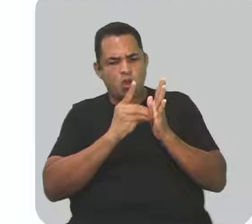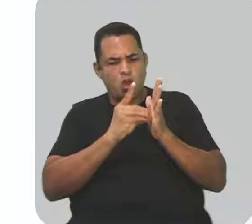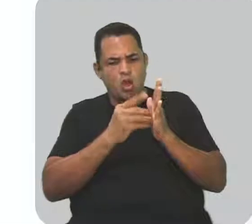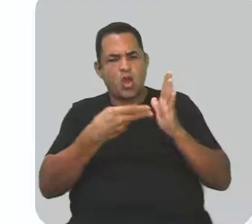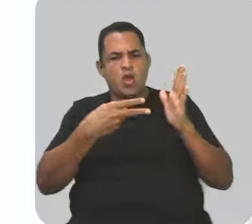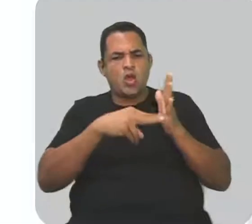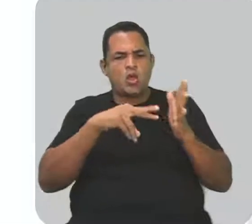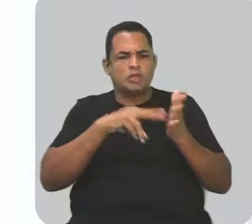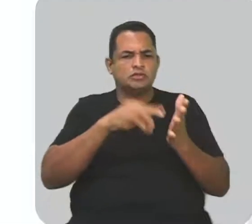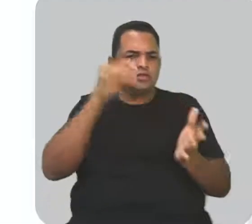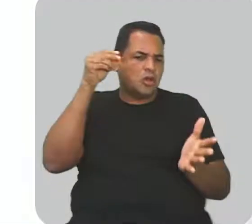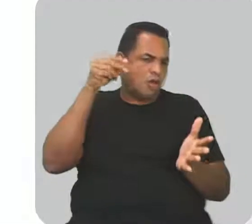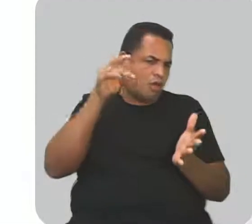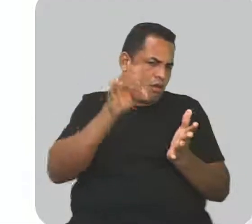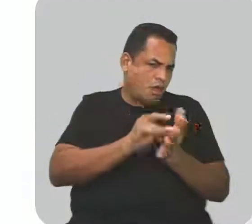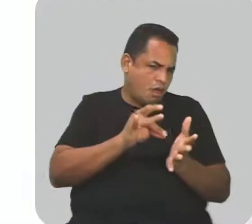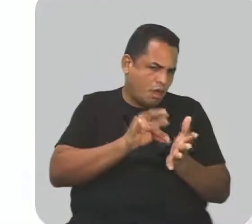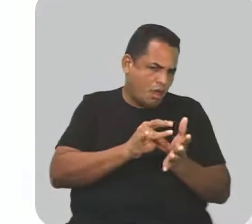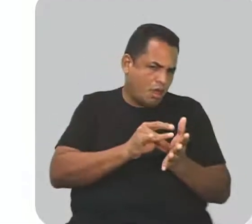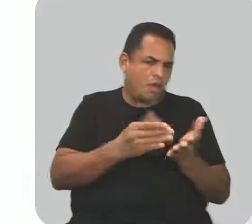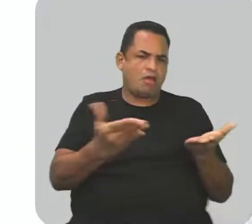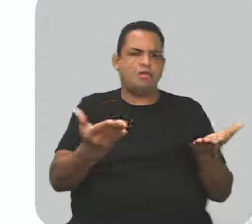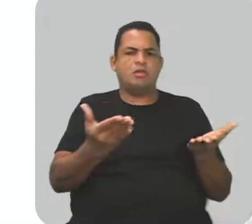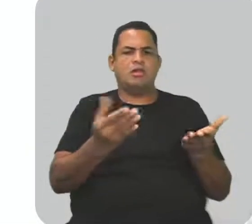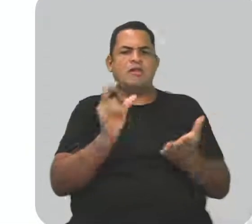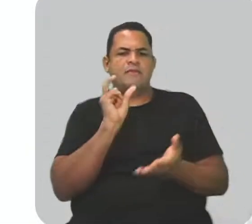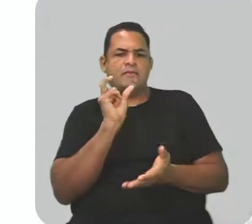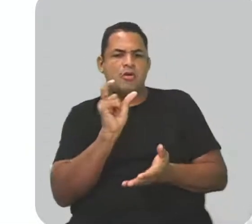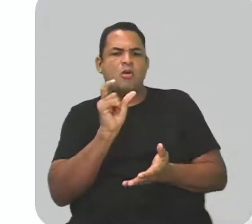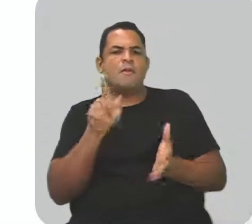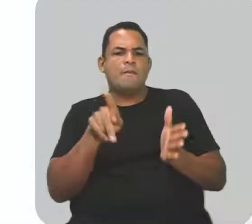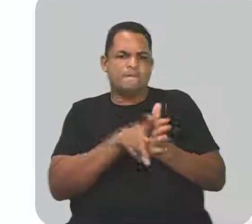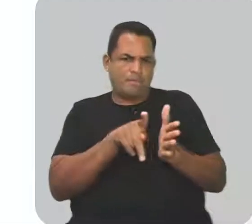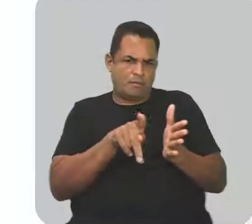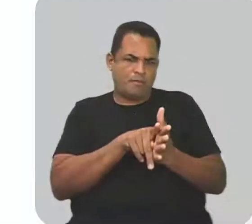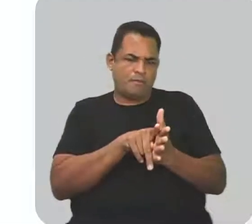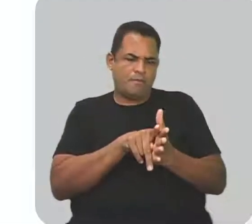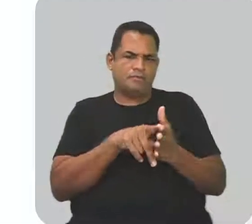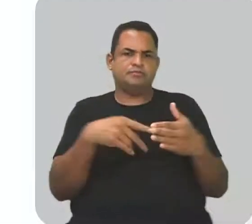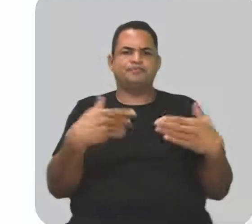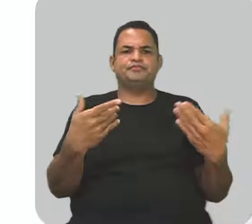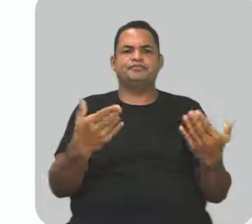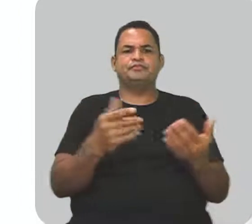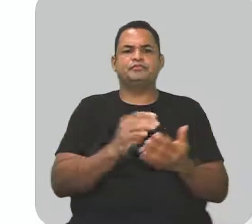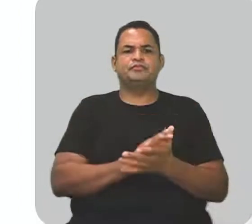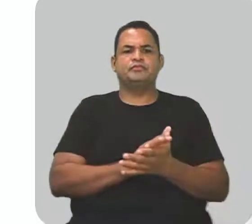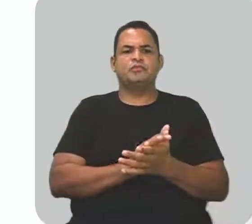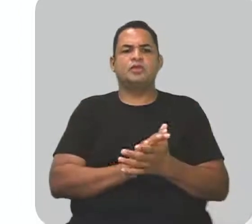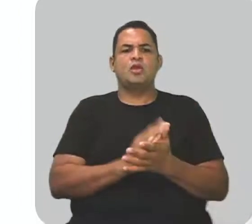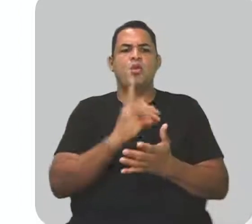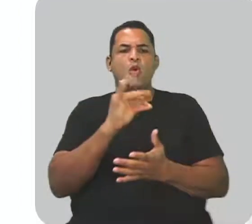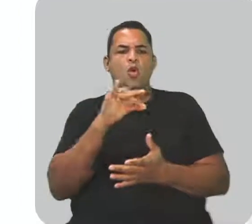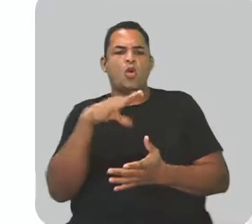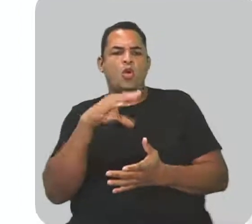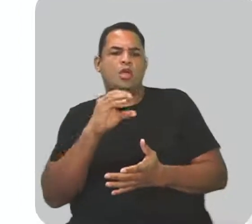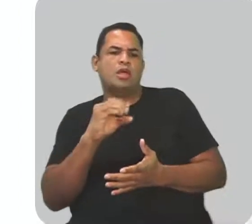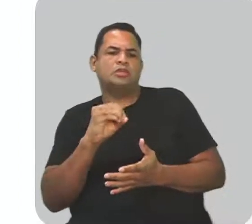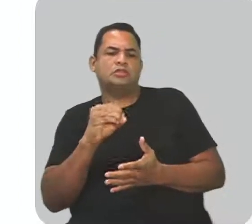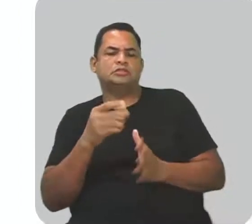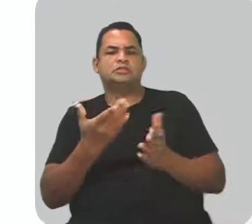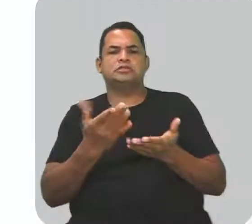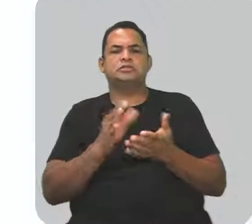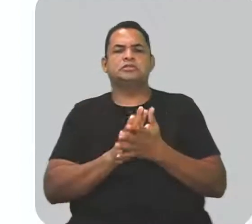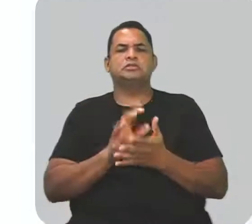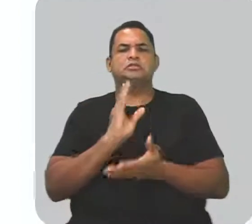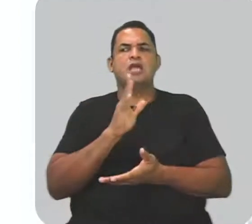real, né? É o sentido real da palavra, denotativo. Aí o conotativo é aquele que você